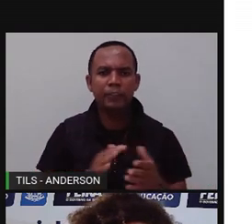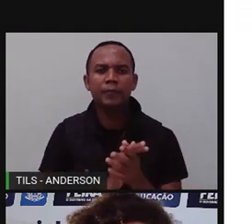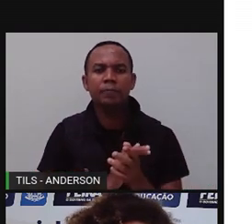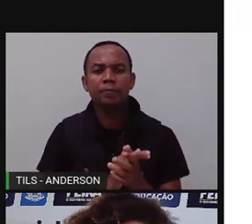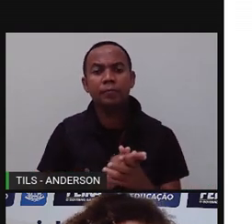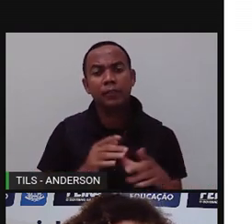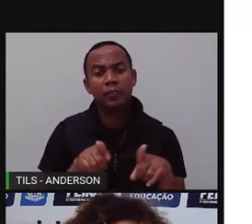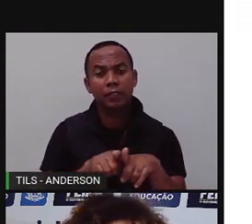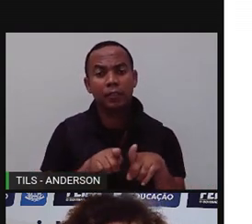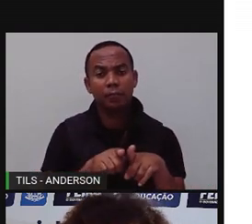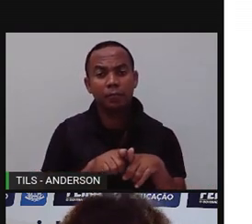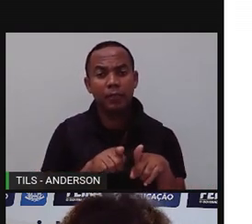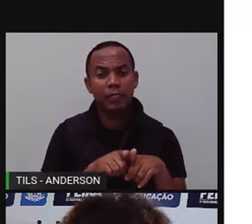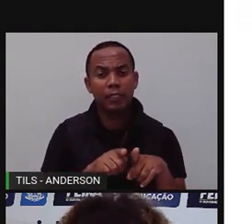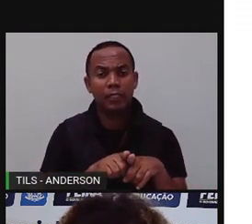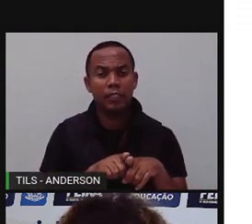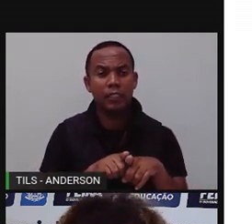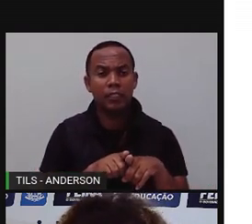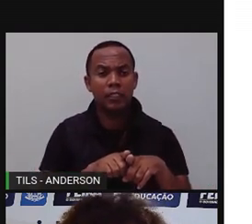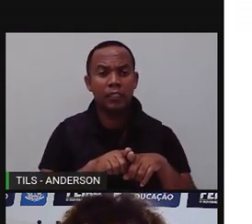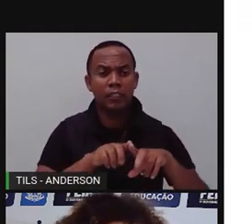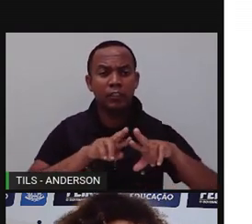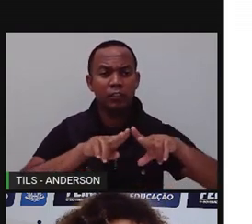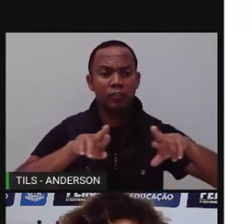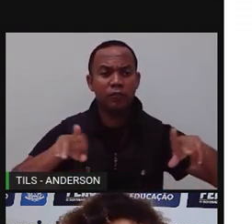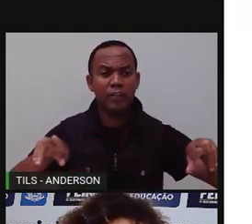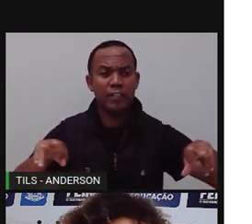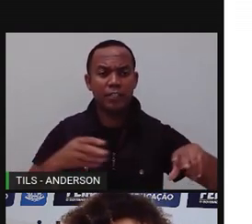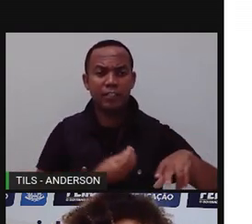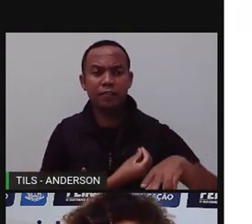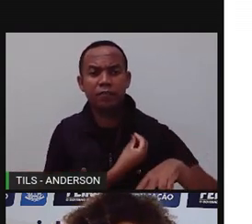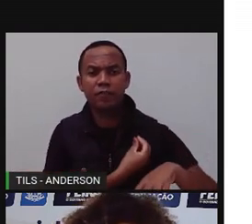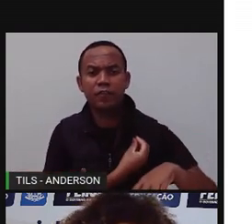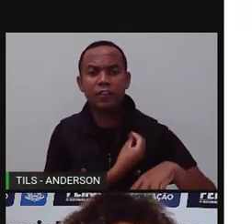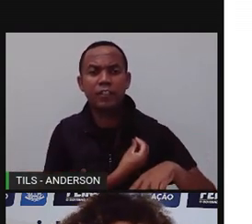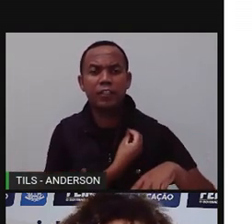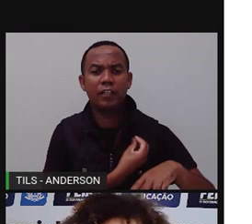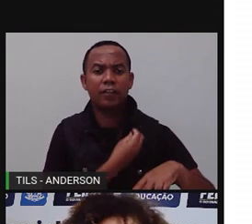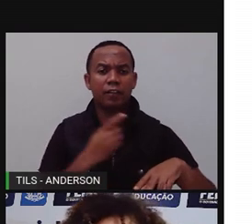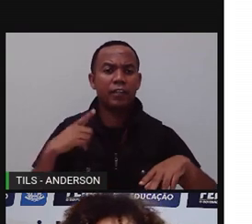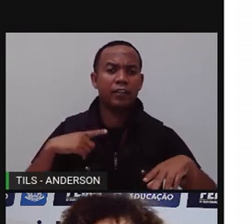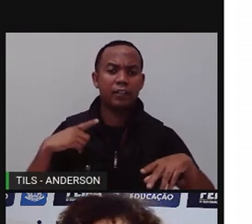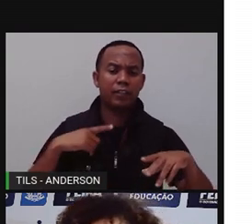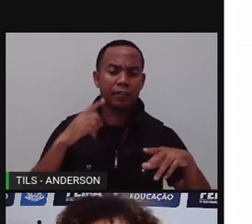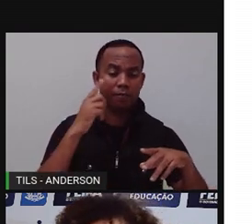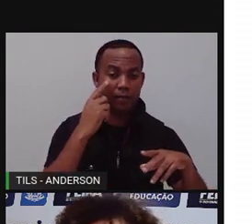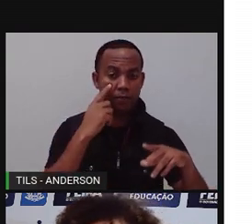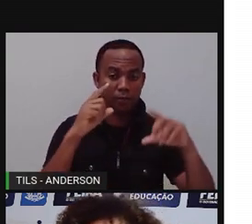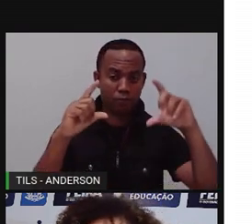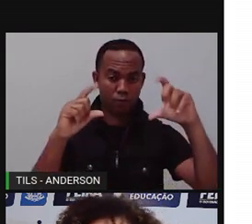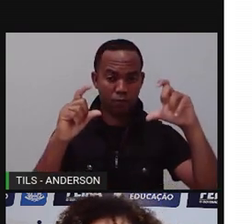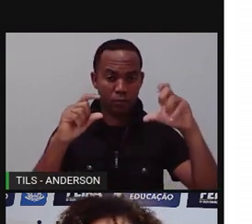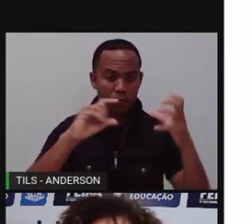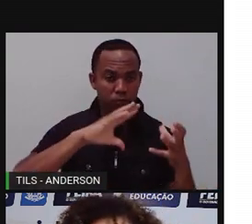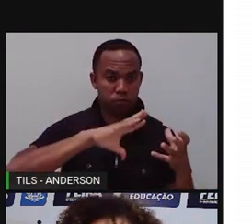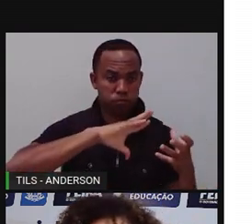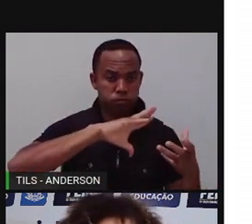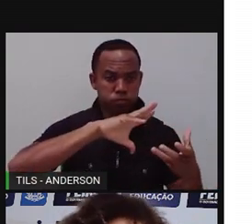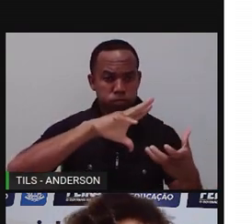Os componentes não vivos, certo? E aí na imagem, a tem o planeta Terra. E essa imagem do planeta Terra